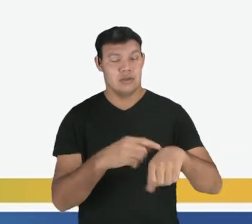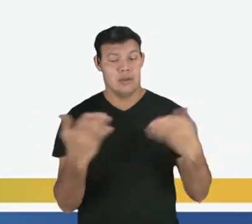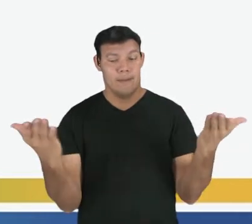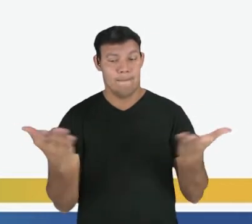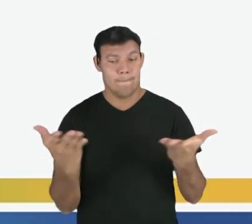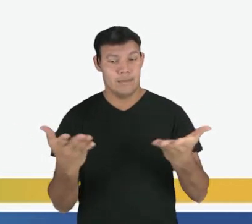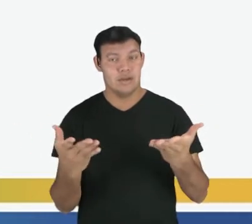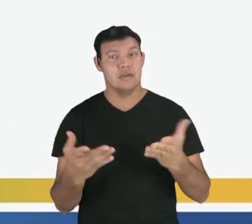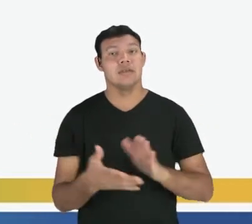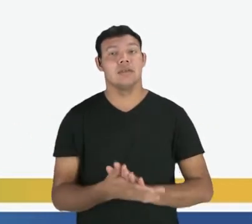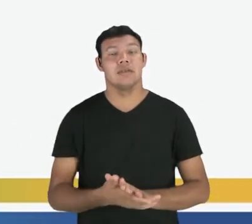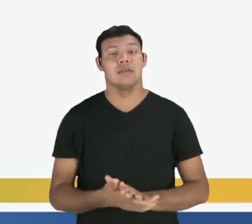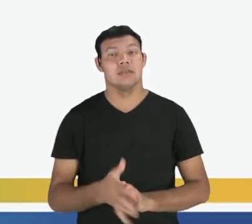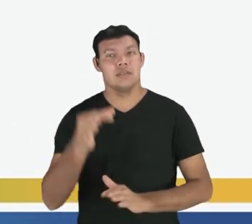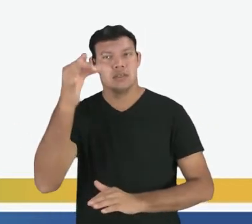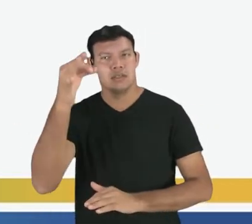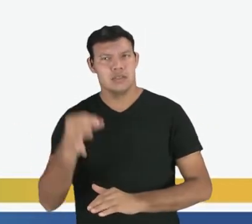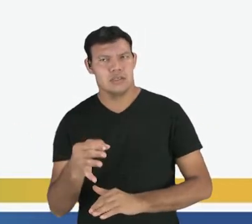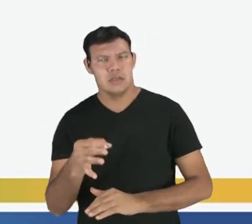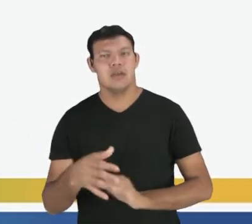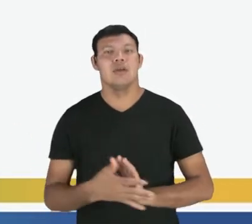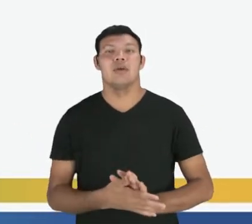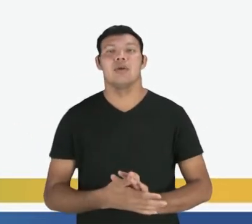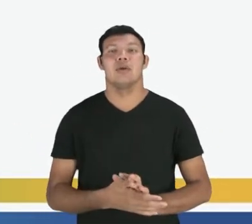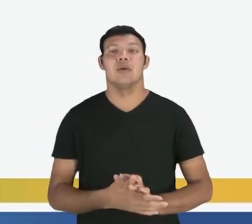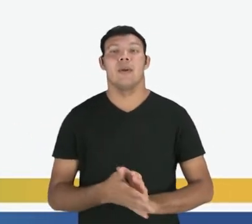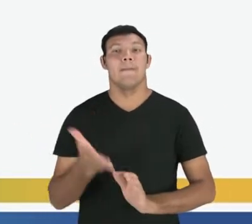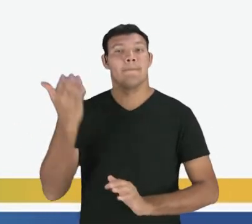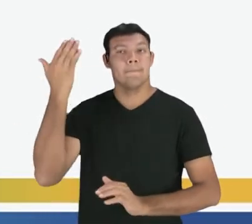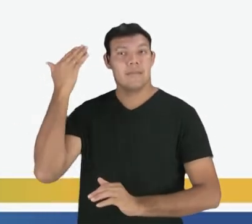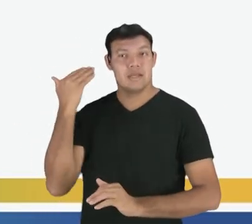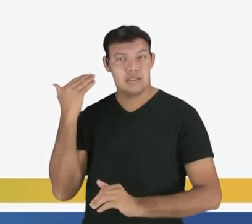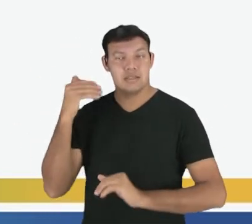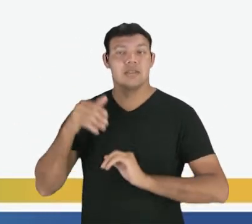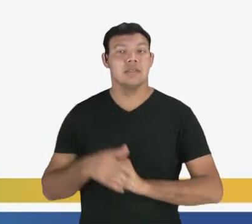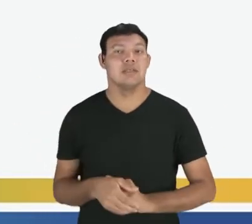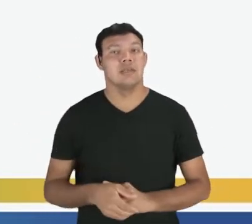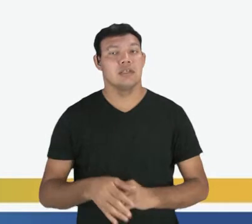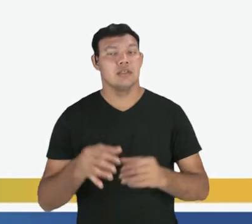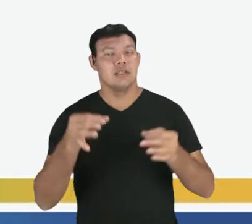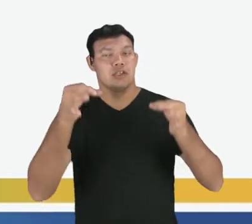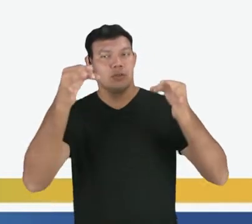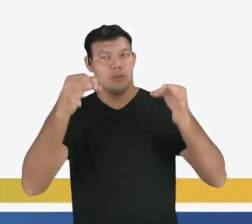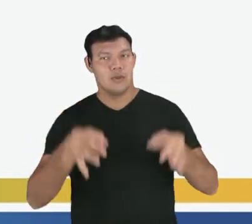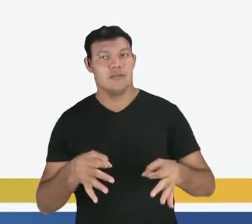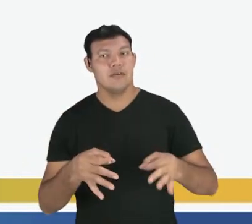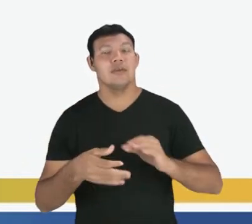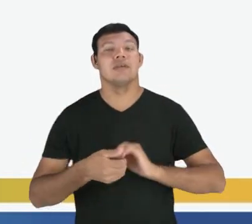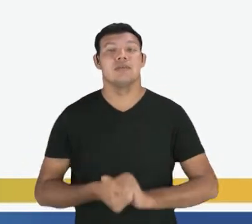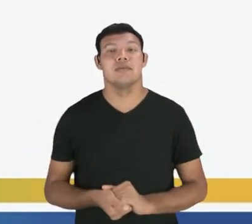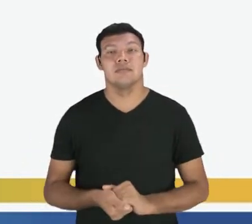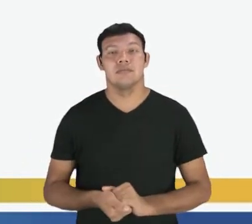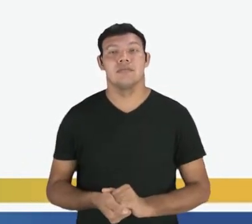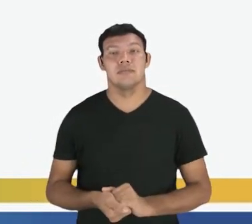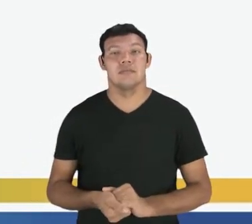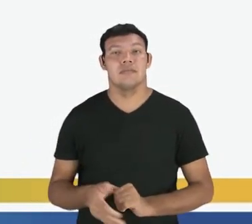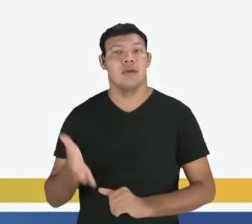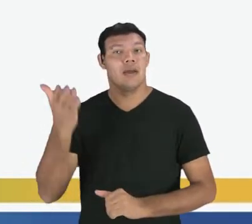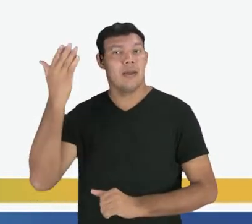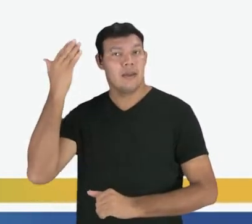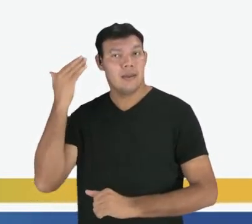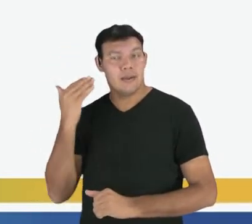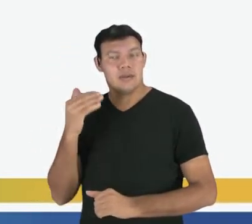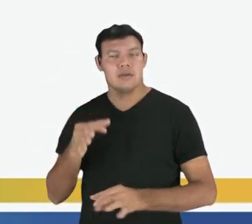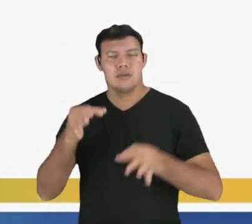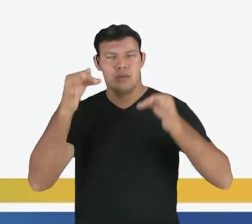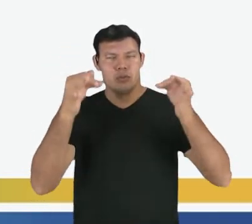do indicativo, pretérito perfeito do indicativo, pretérito imperfeito do indicativo, pretérito mais que